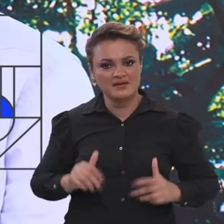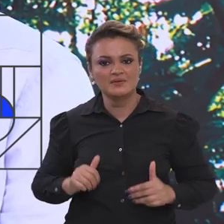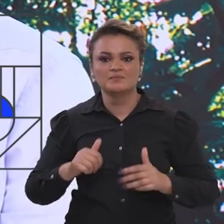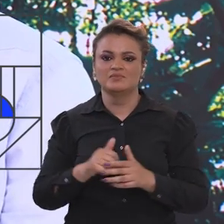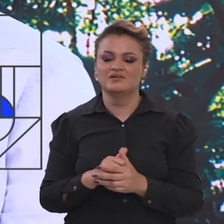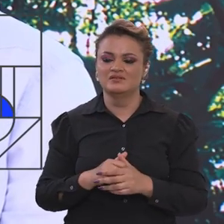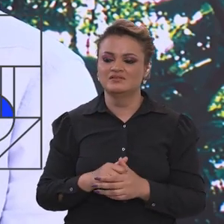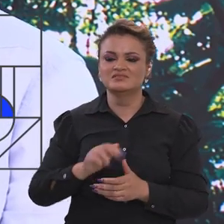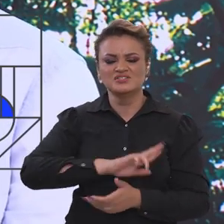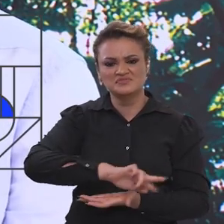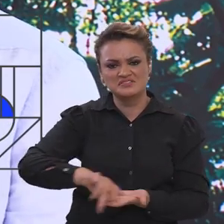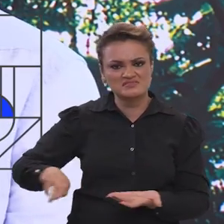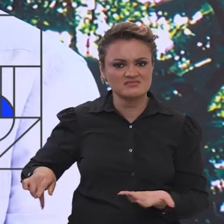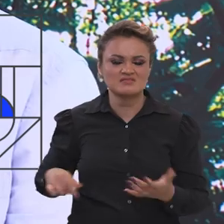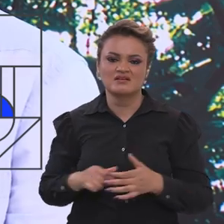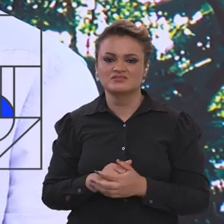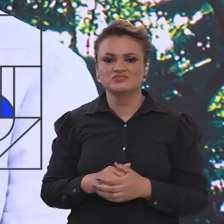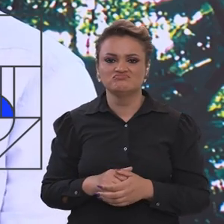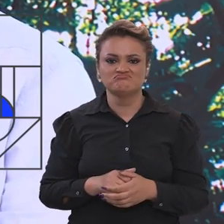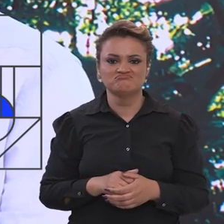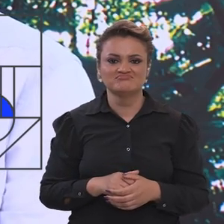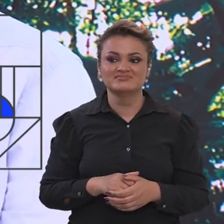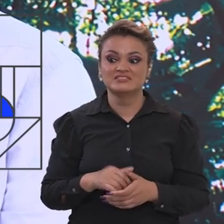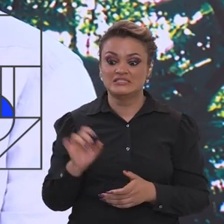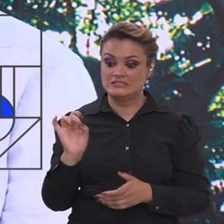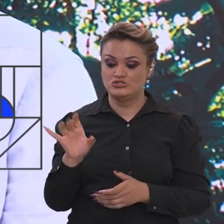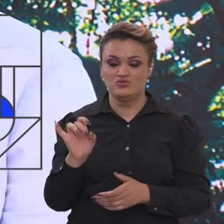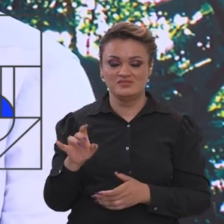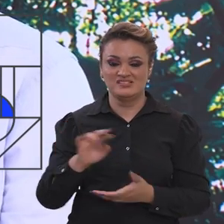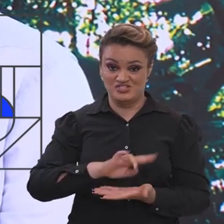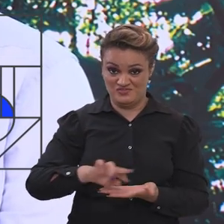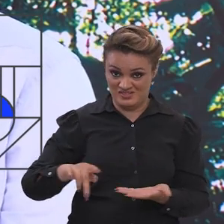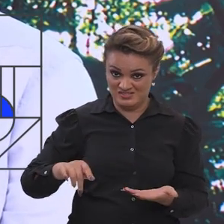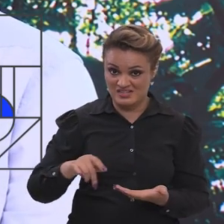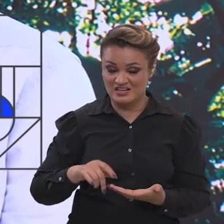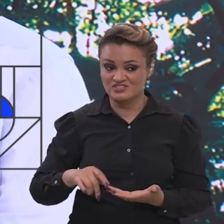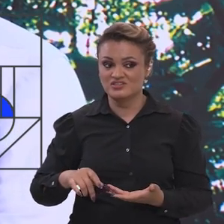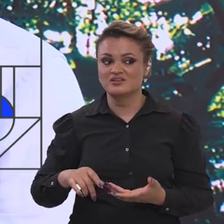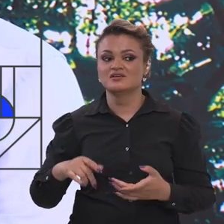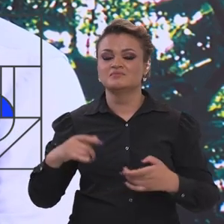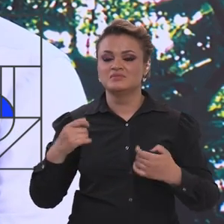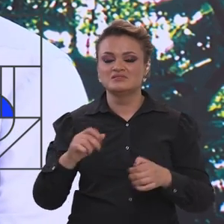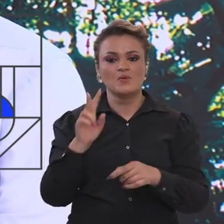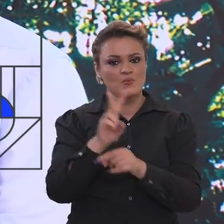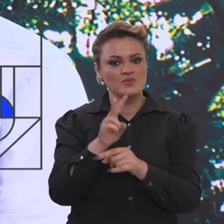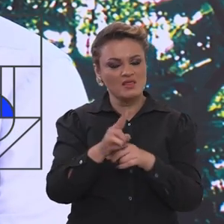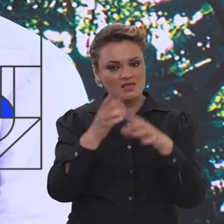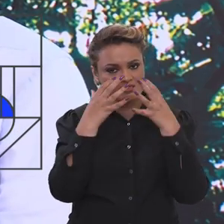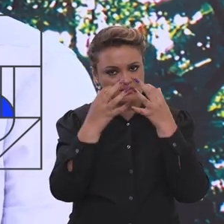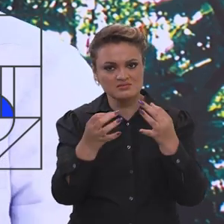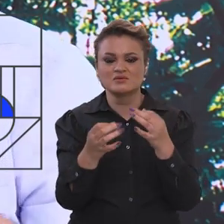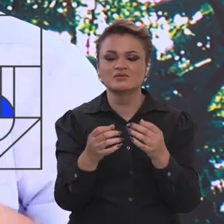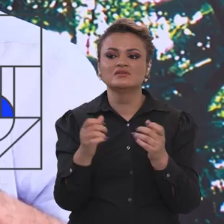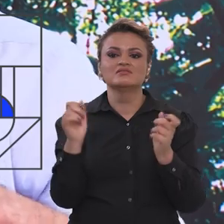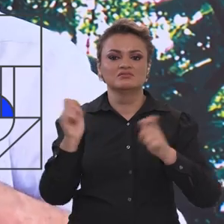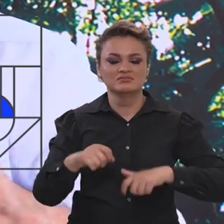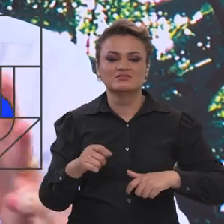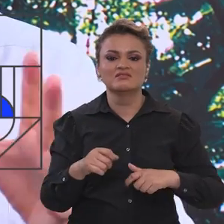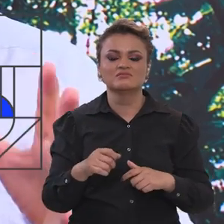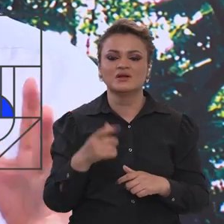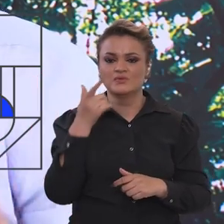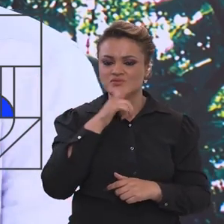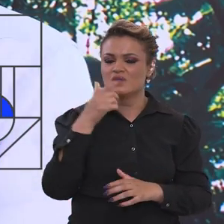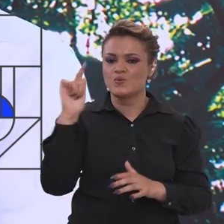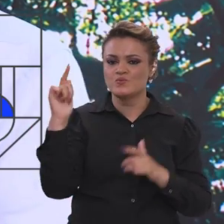da água potável, pela biodiversidade que, que por si só já deve ser preservada, mas que dali